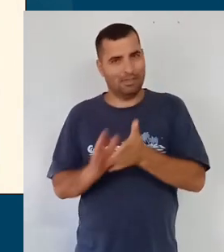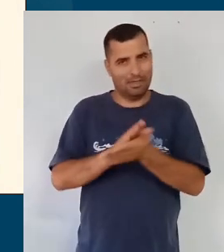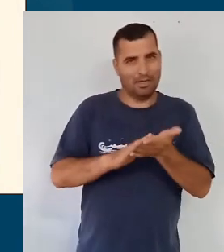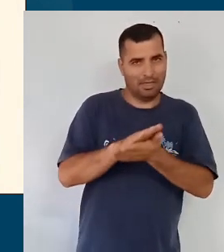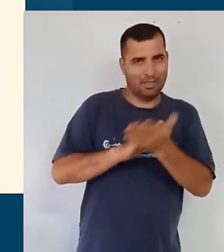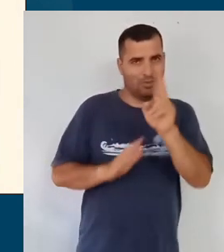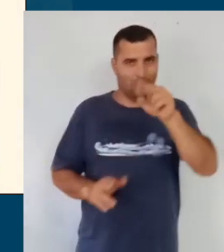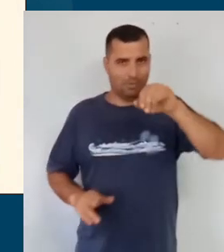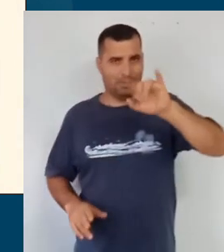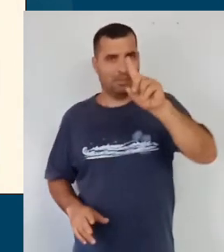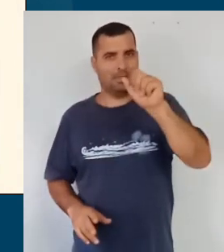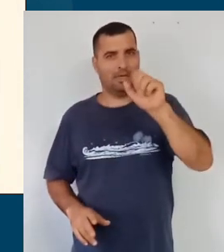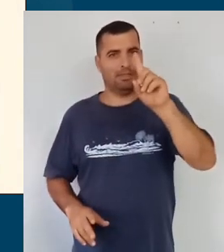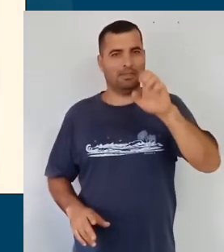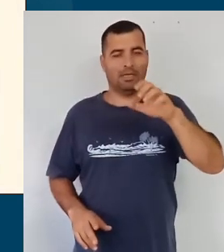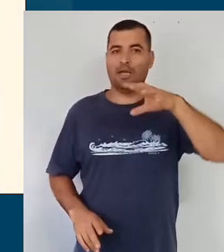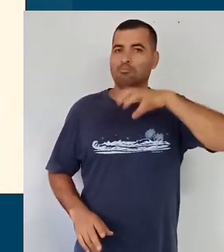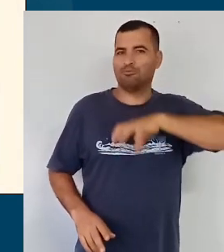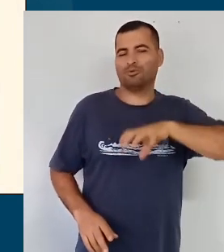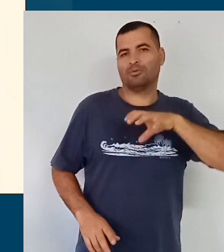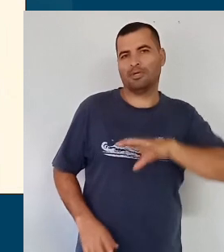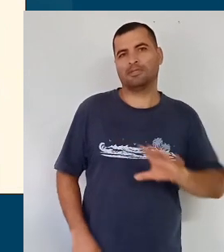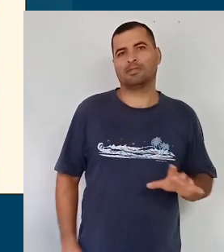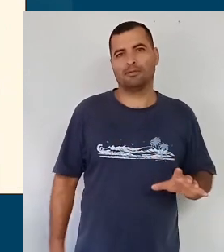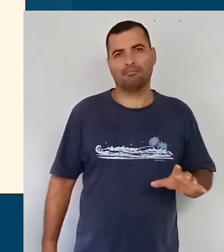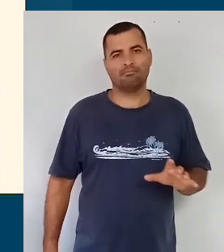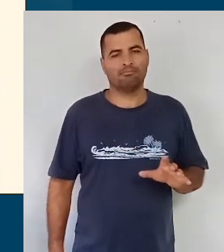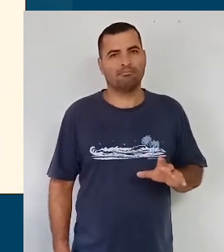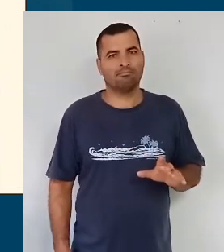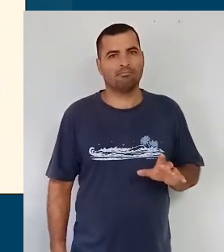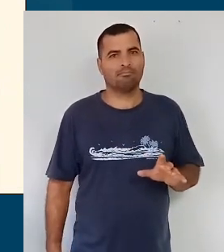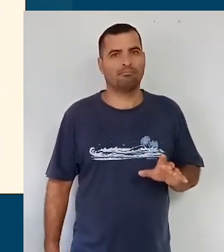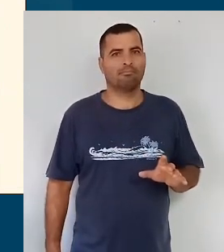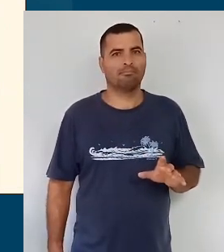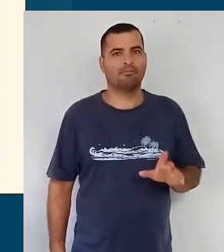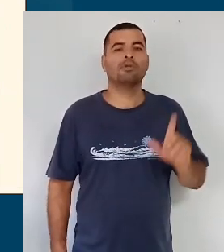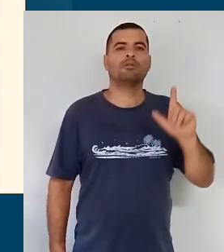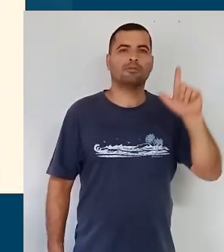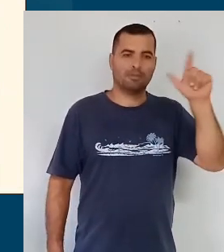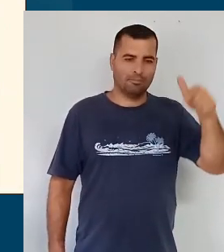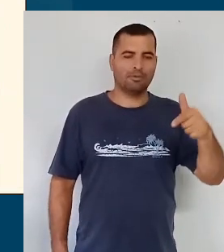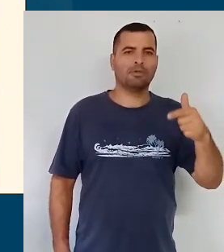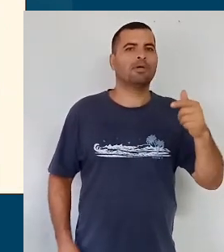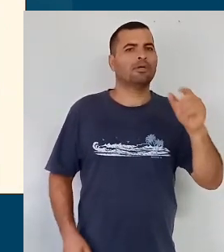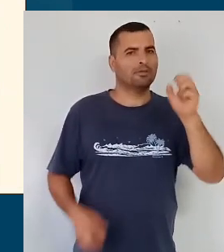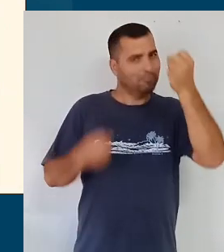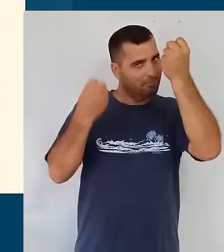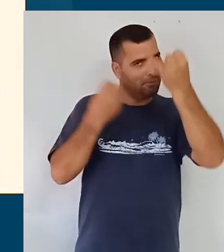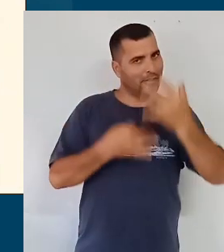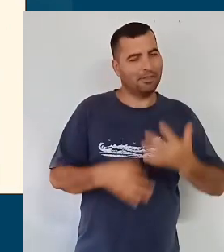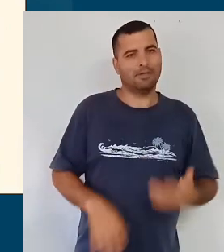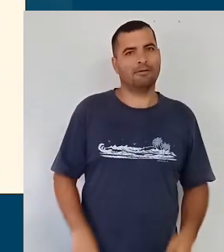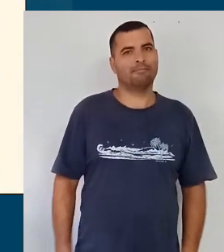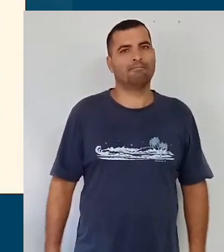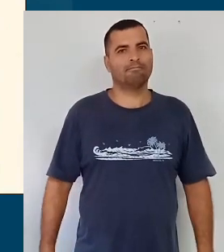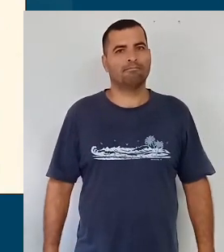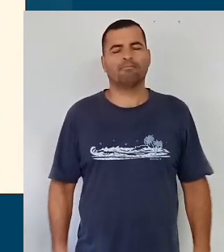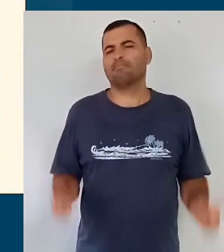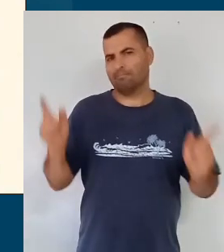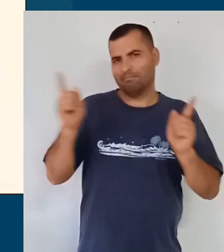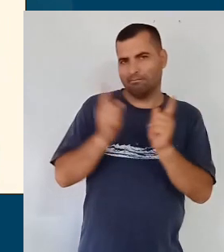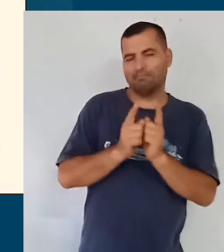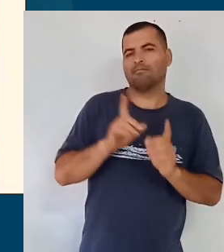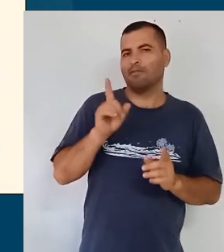temática é língua portuguesa, eu vou, no outro template, eu vou explicar isso para vocês, mas de maneira geral,